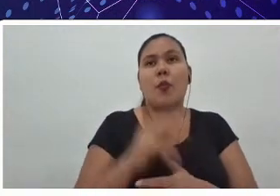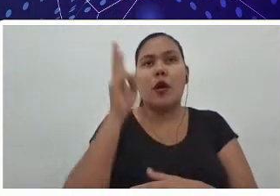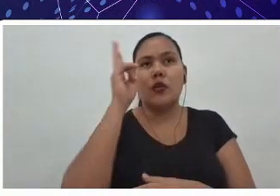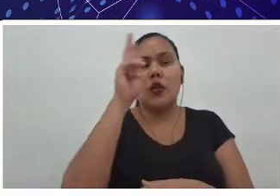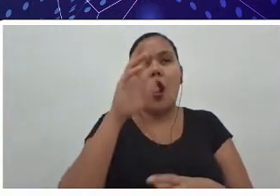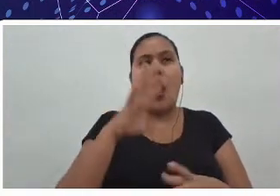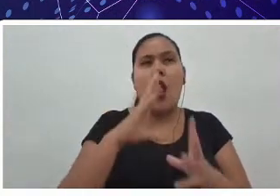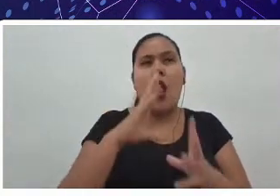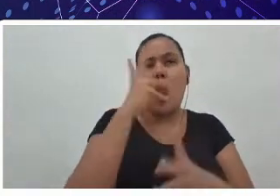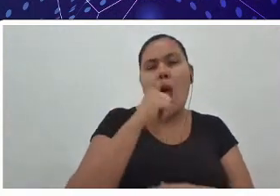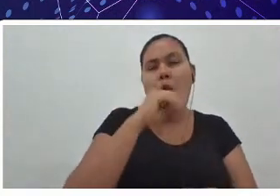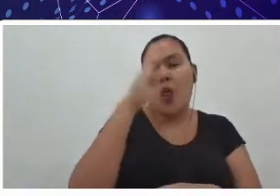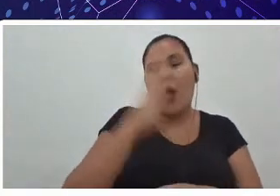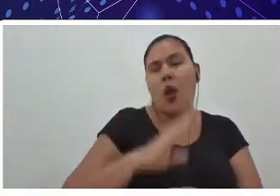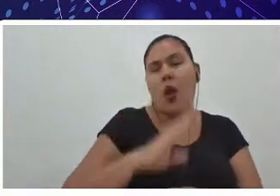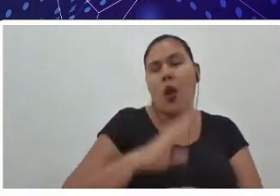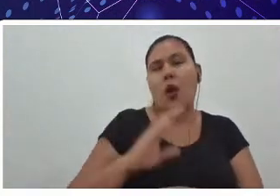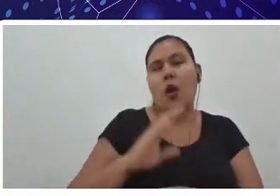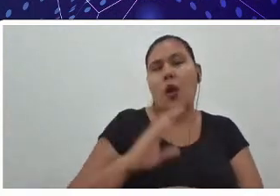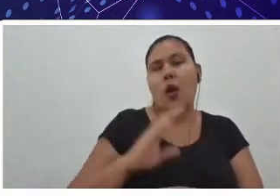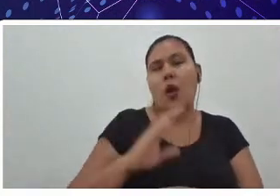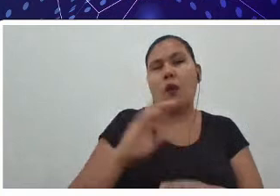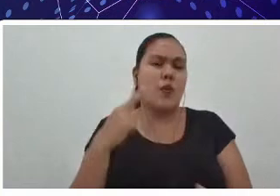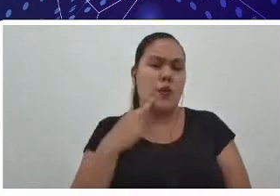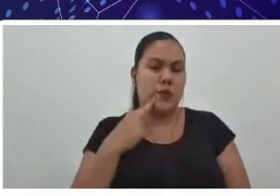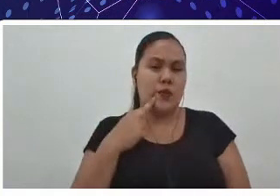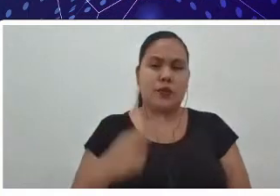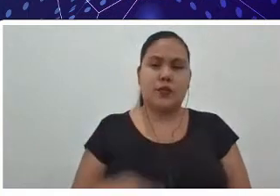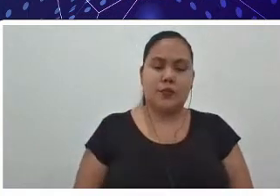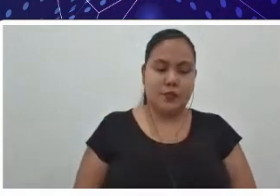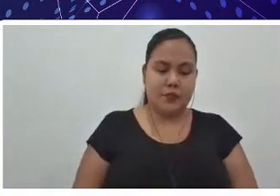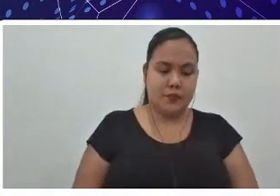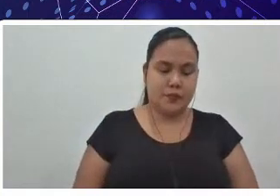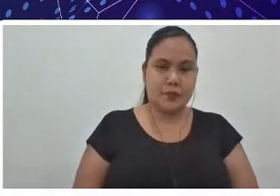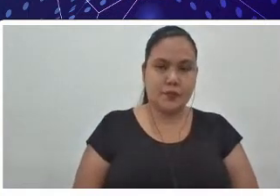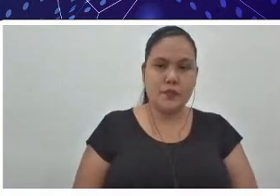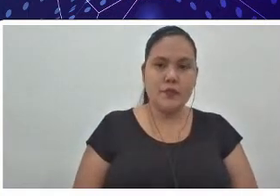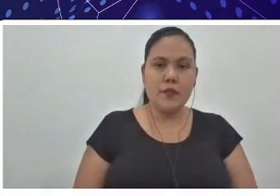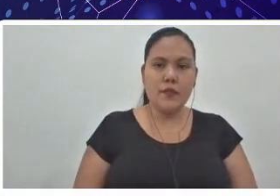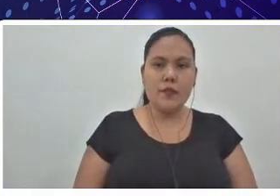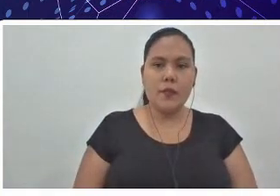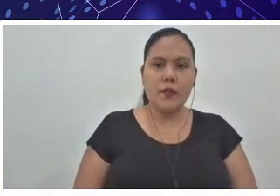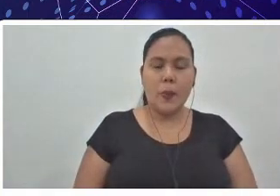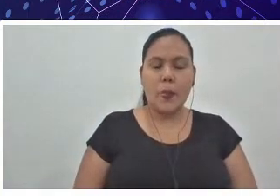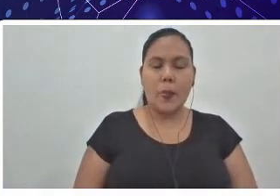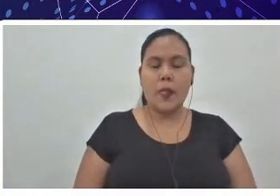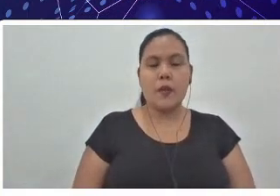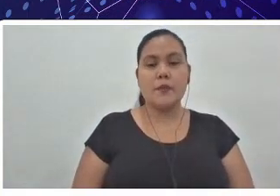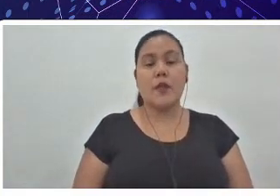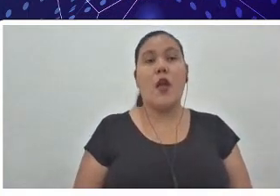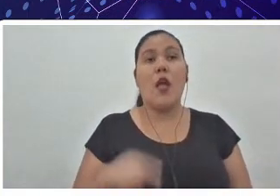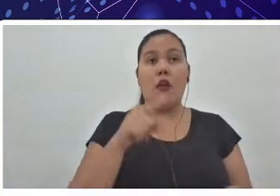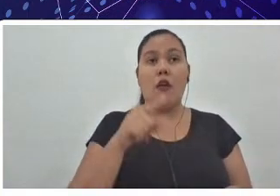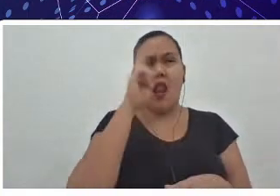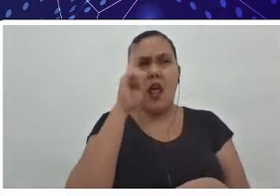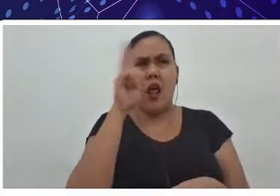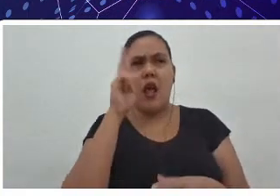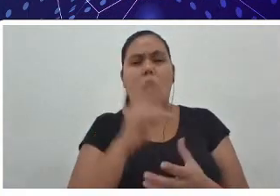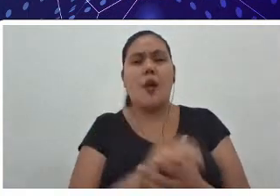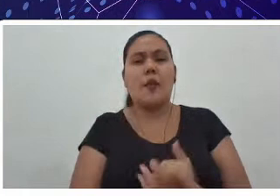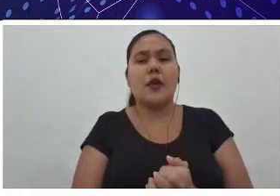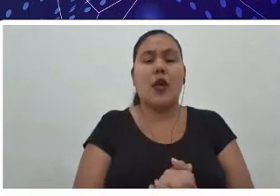e cada vez mais, vocês sempre lembrem que a carreira acadêmica de vocês é vocês que fazem,